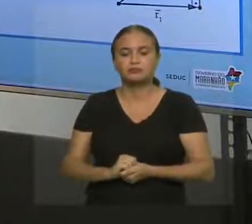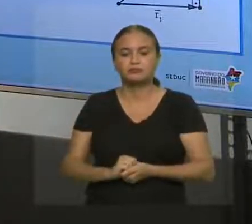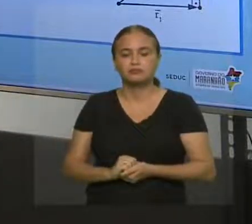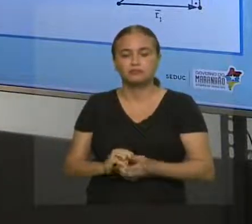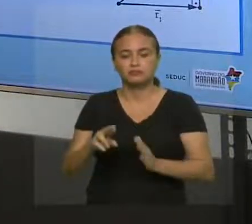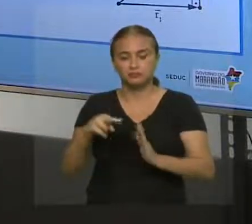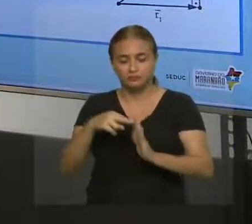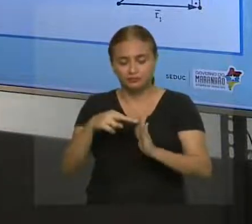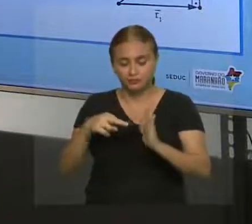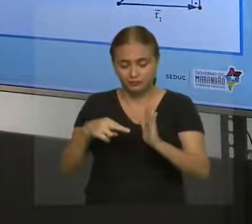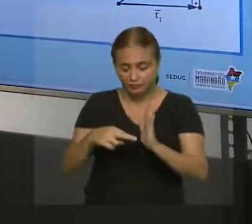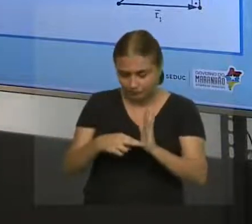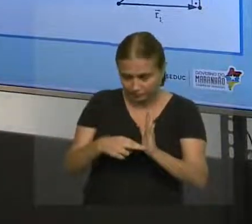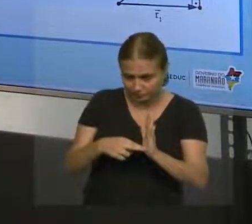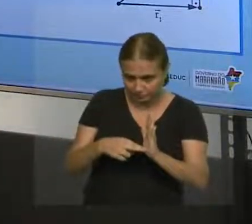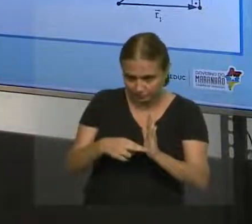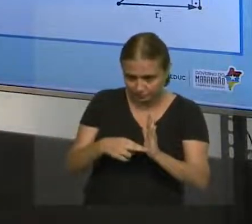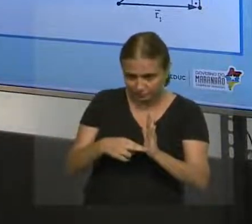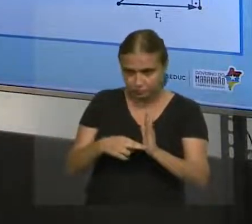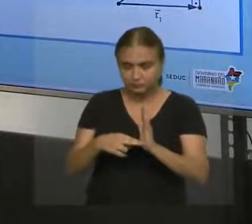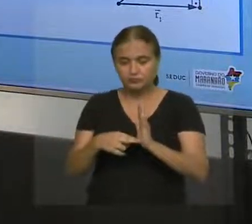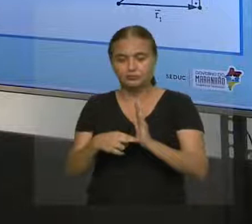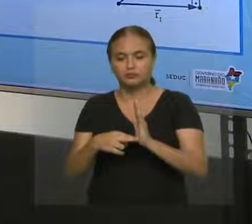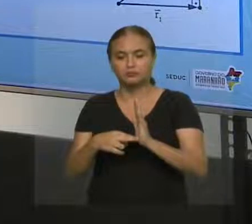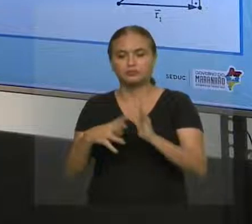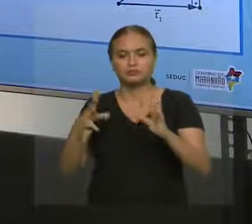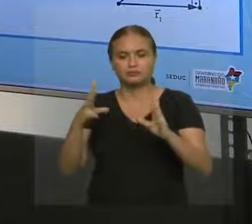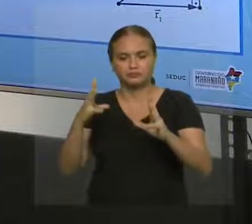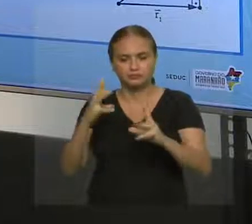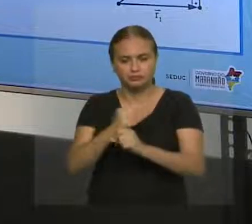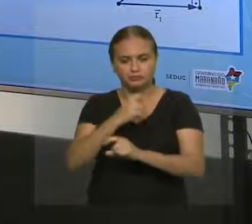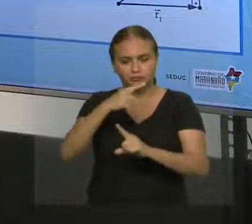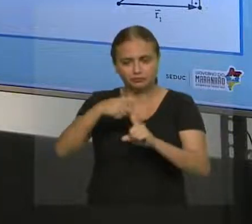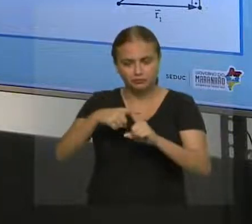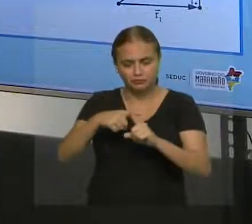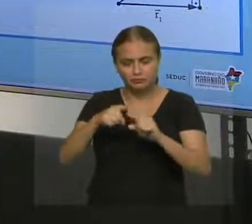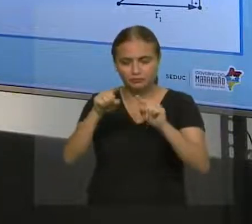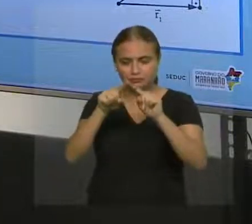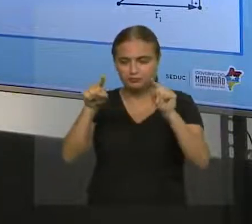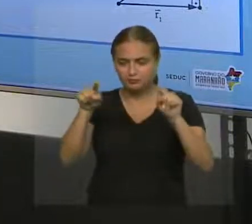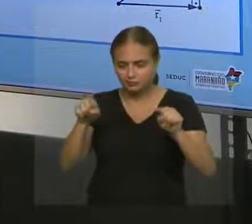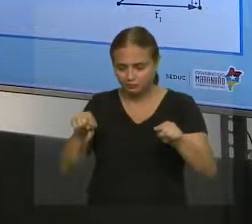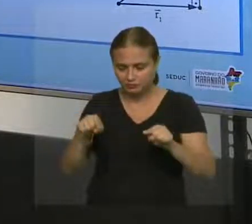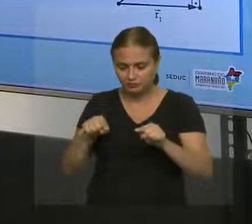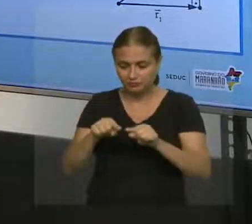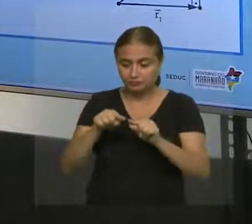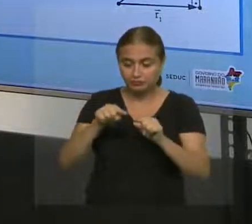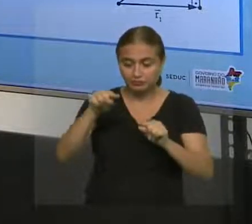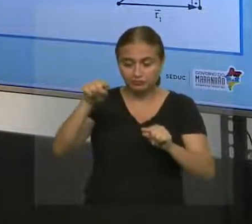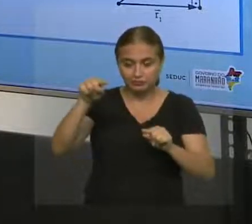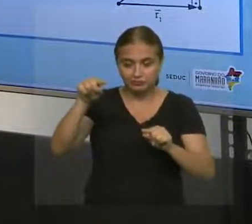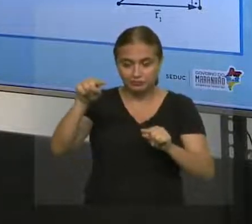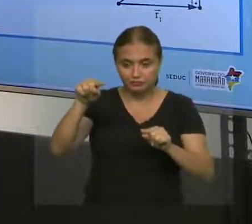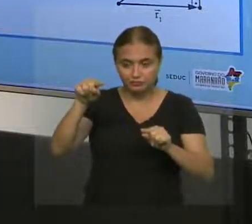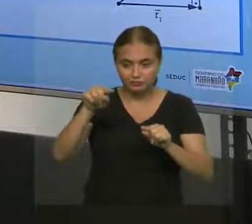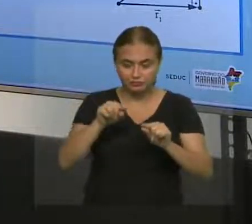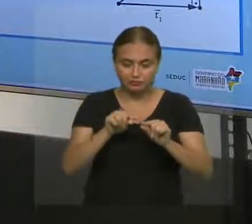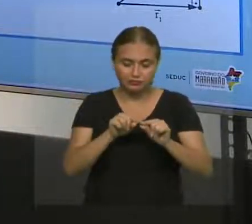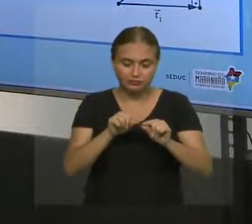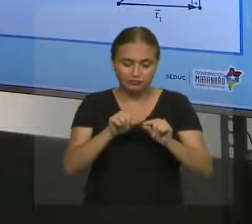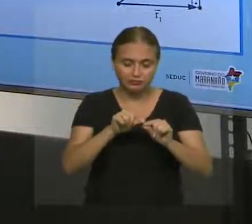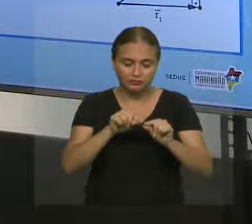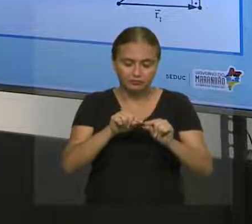regra do paralelogramo, que foi feita na letra A, ele pegou e fez a união dos vetores pela origem. Ó, origem com origem.